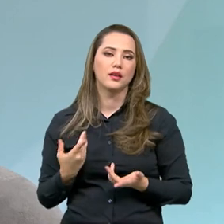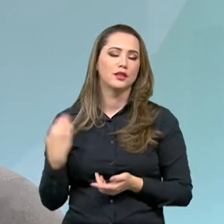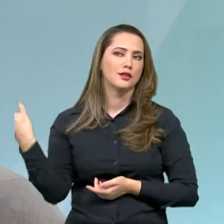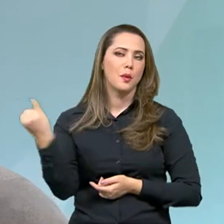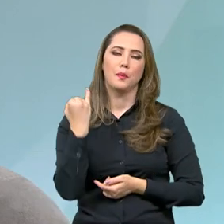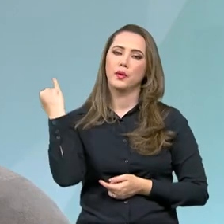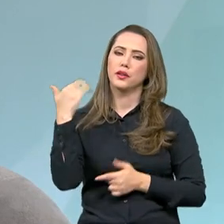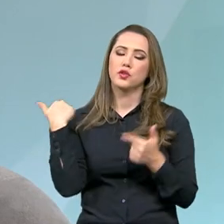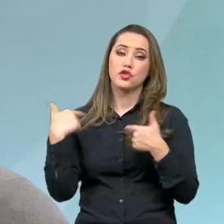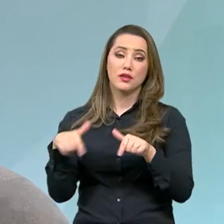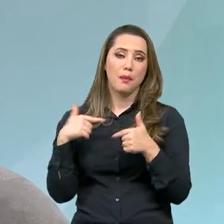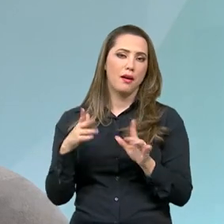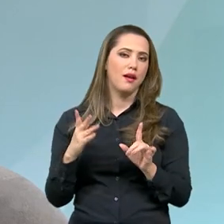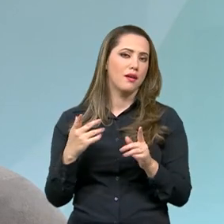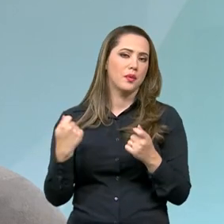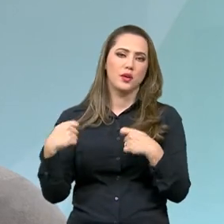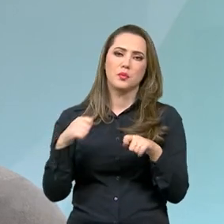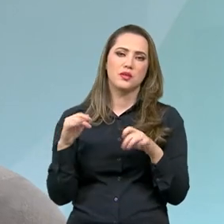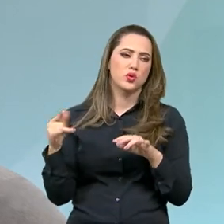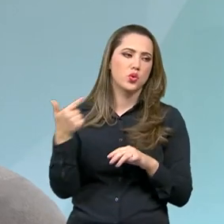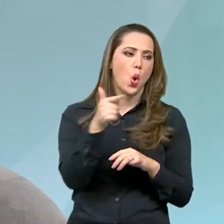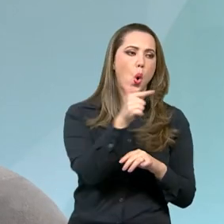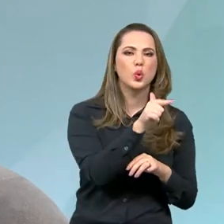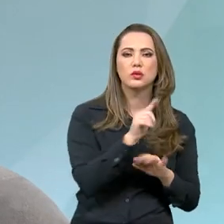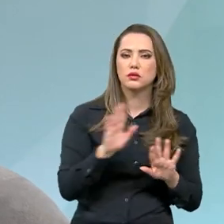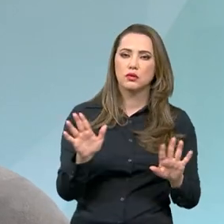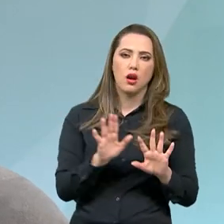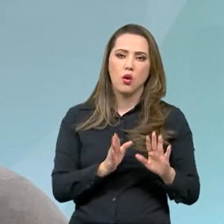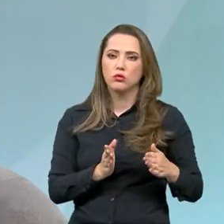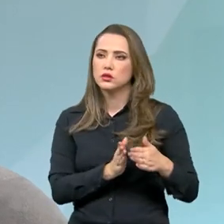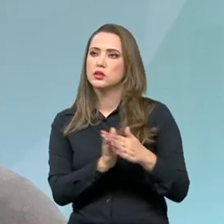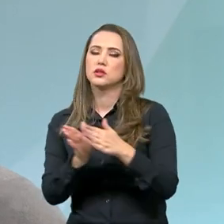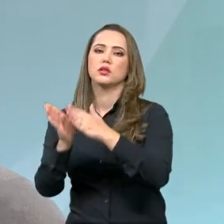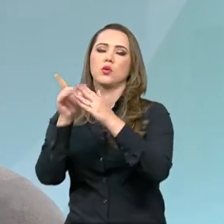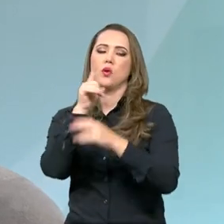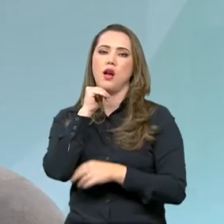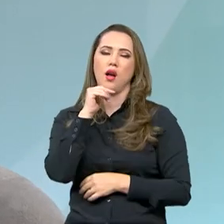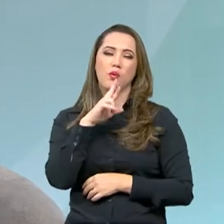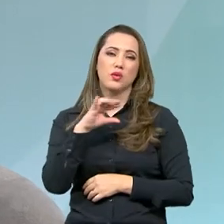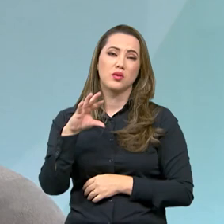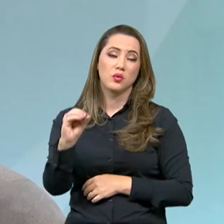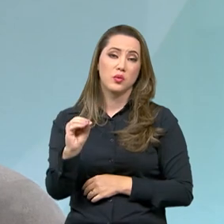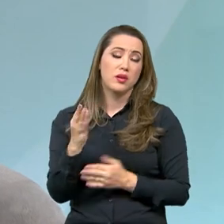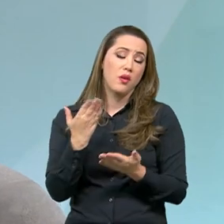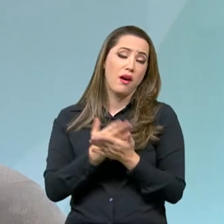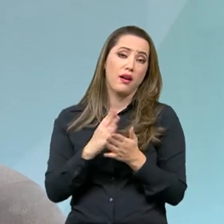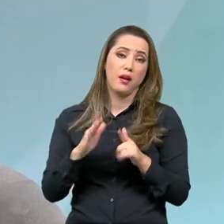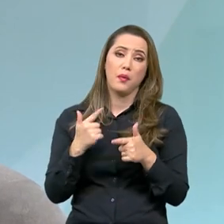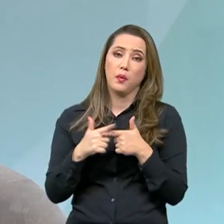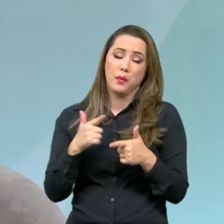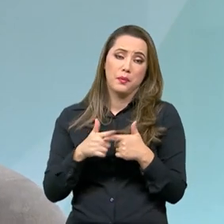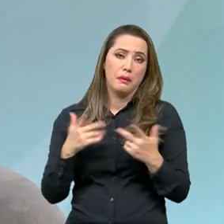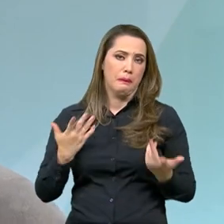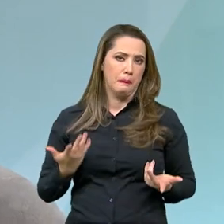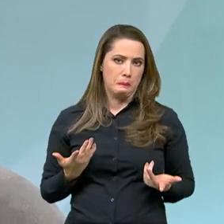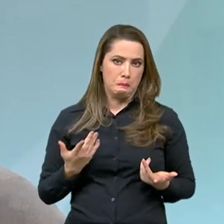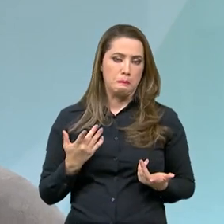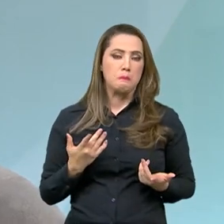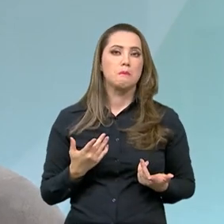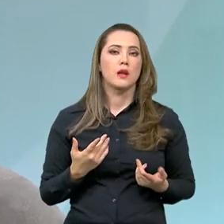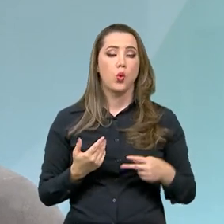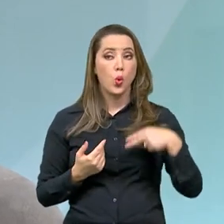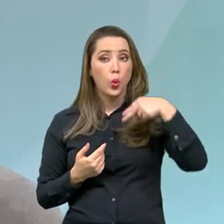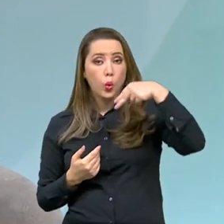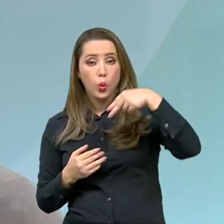direta, porque ela não depende de outras ligações, ela joga as águas no rio e mitiga aquele problema de estiagem. O Eixo Norte já tinha uma